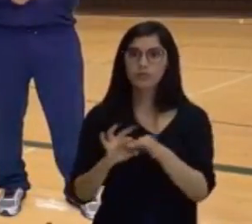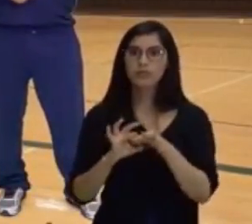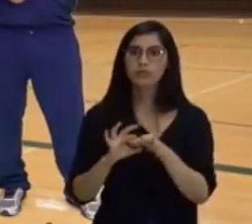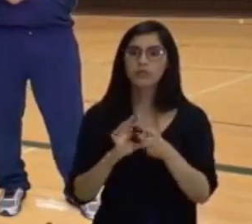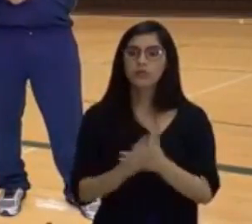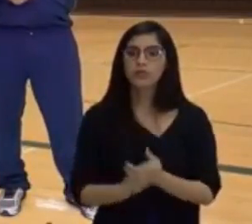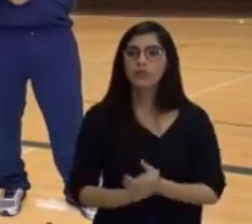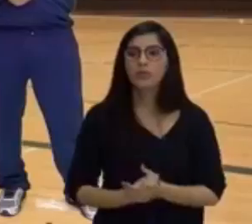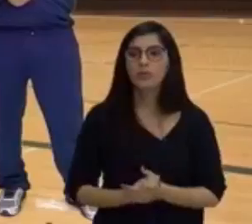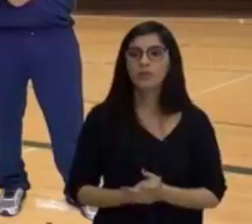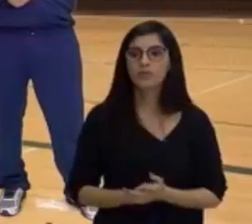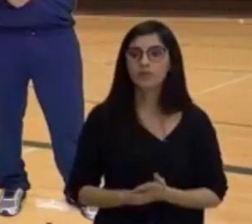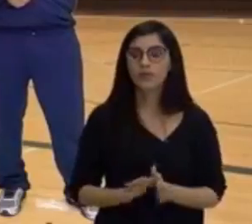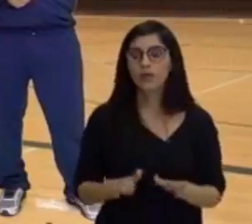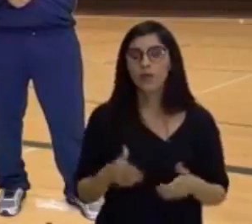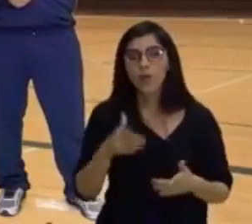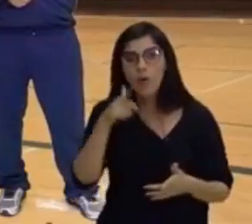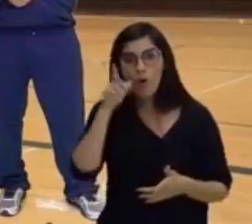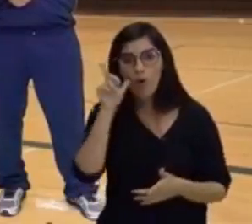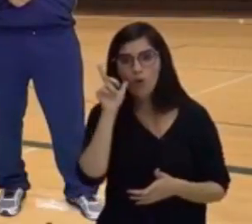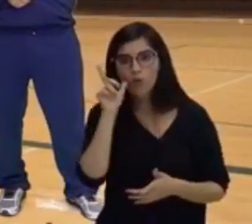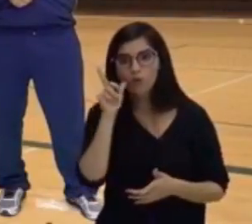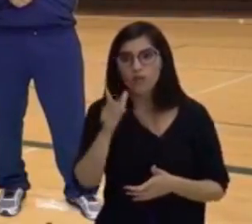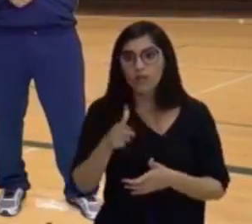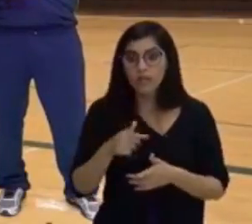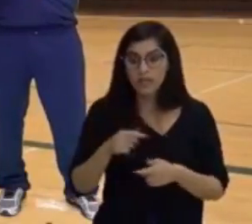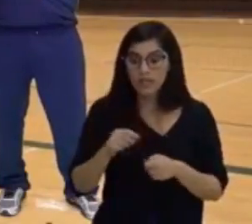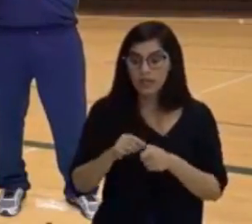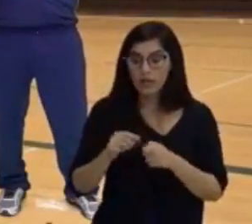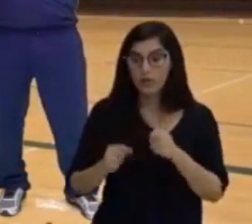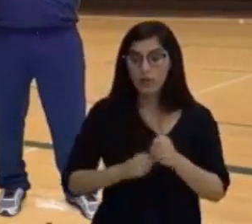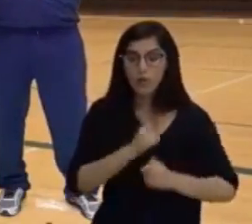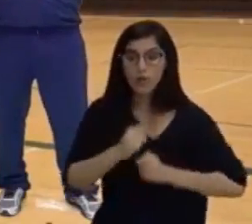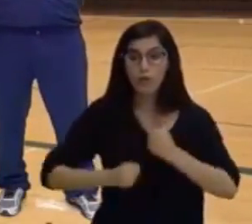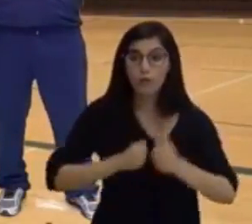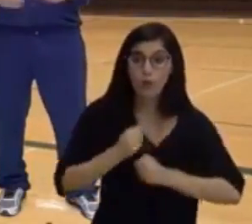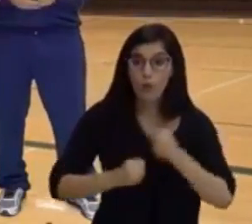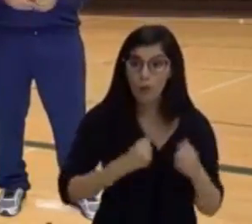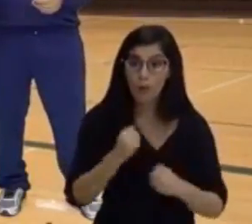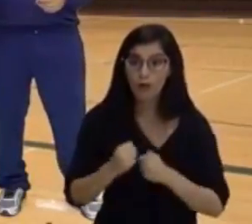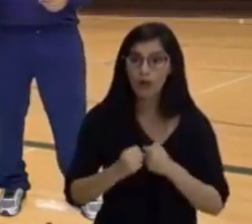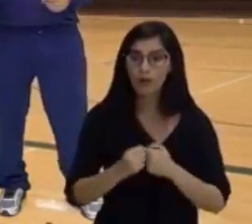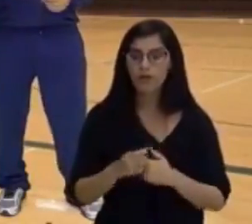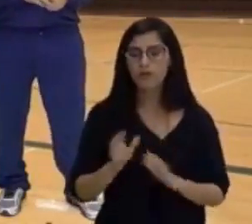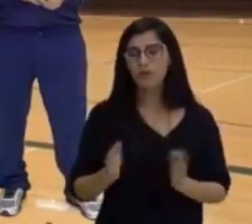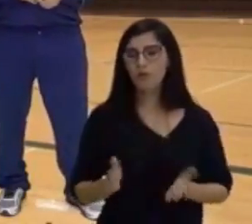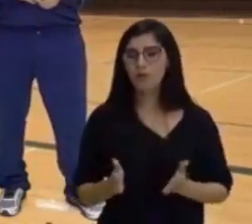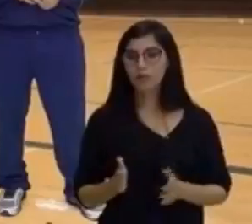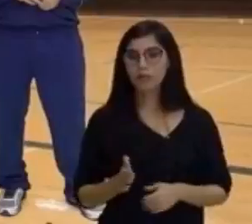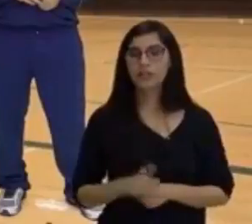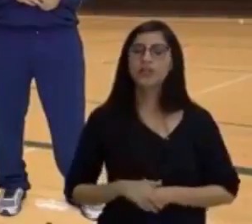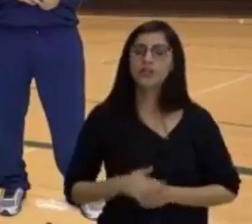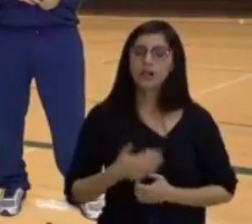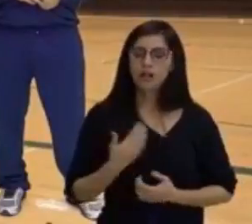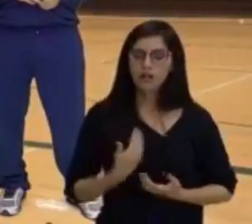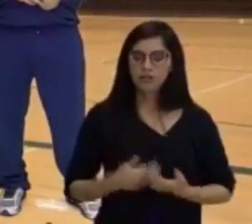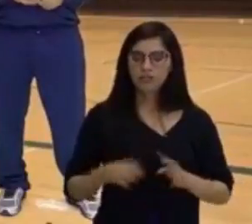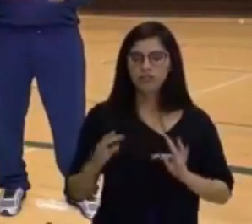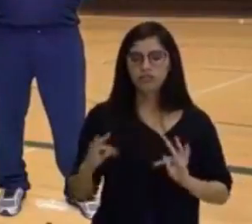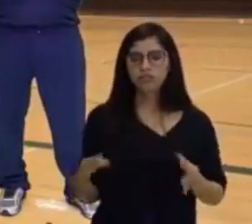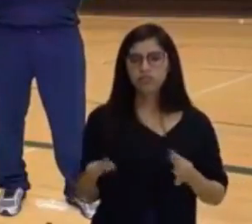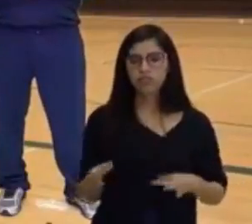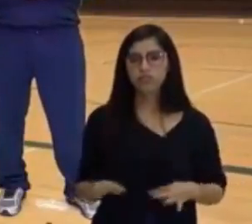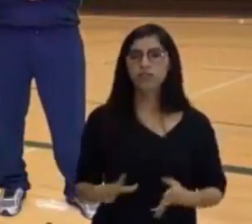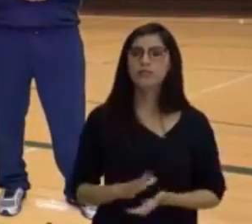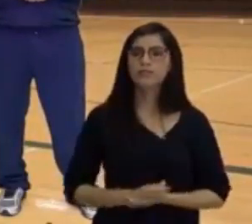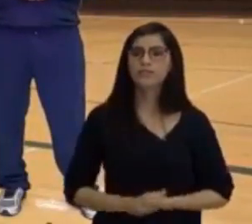está hoje, né? Ele fez atividade ontem, fez atividade ontem e hoje está dessa forma. É isso que nós vamos ver ao longo da nossa